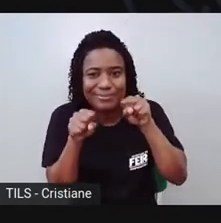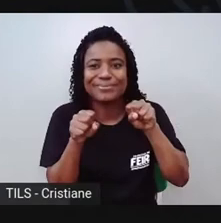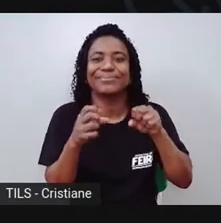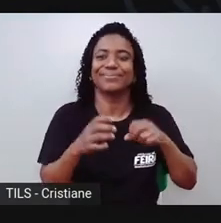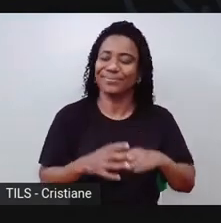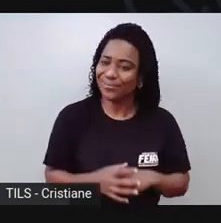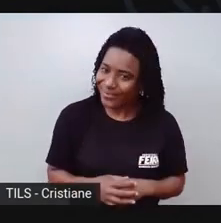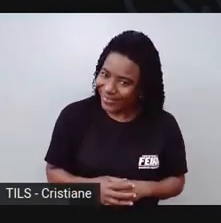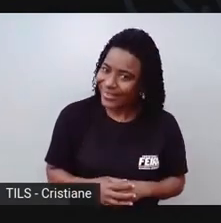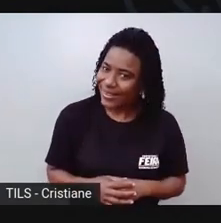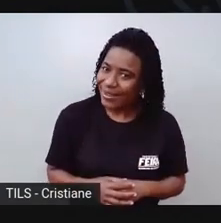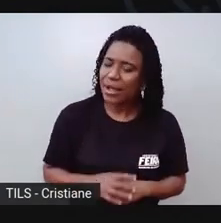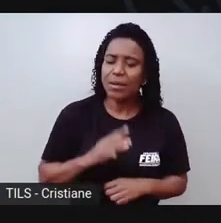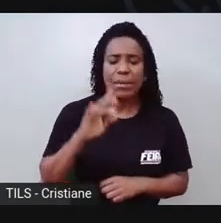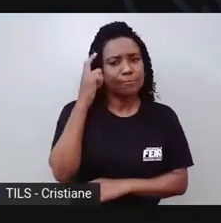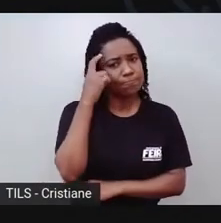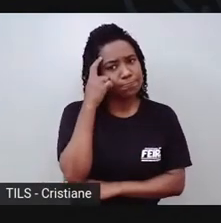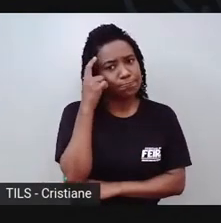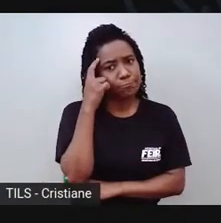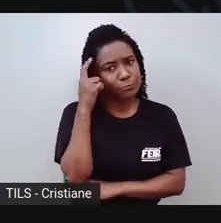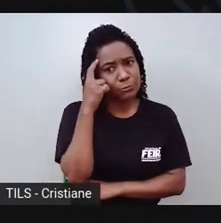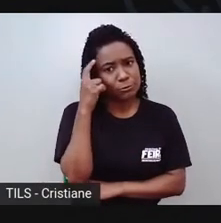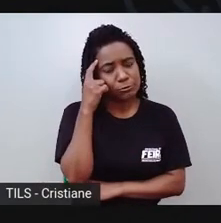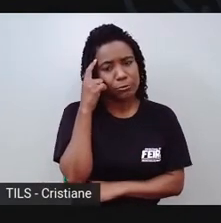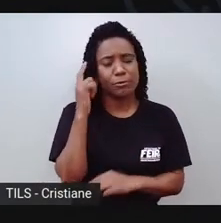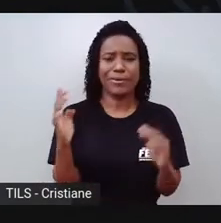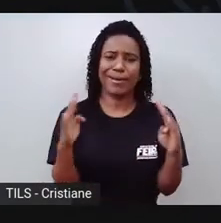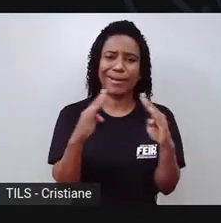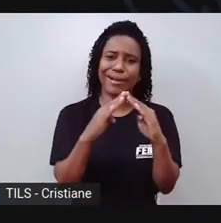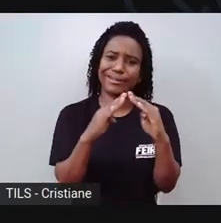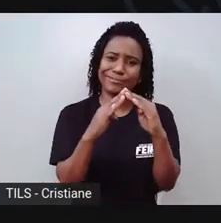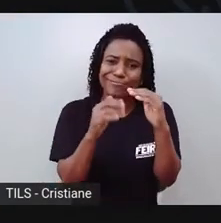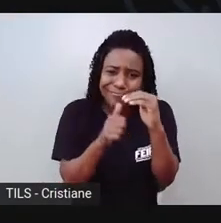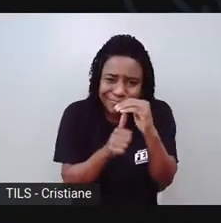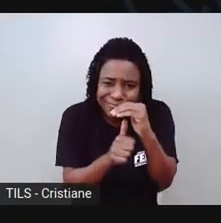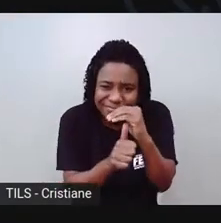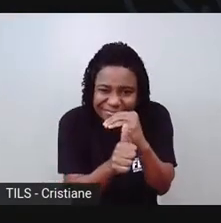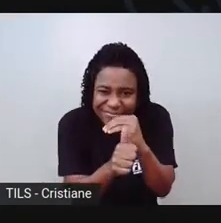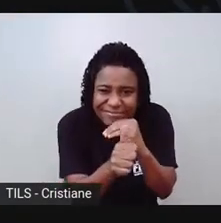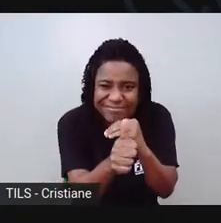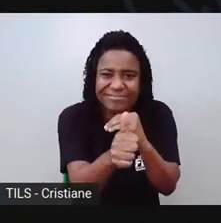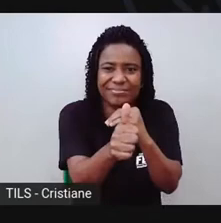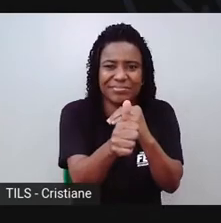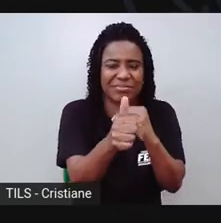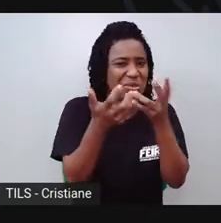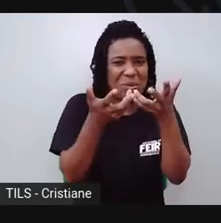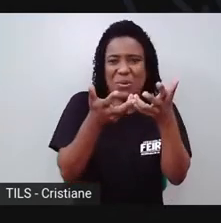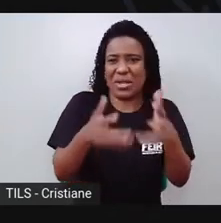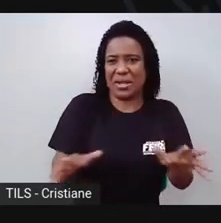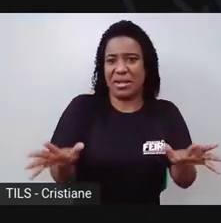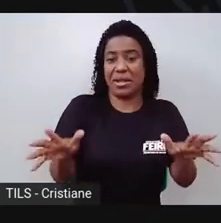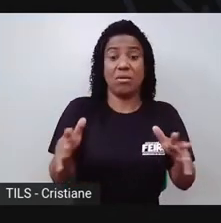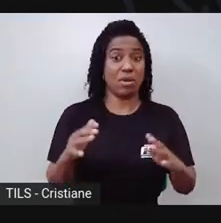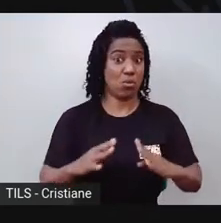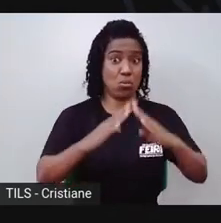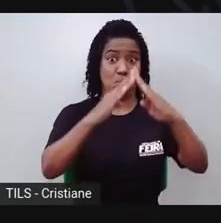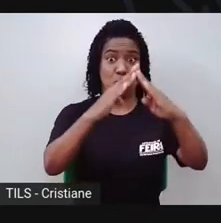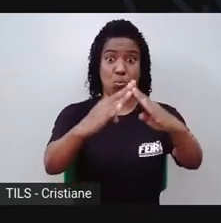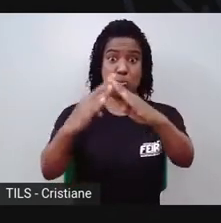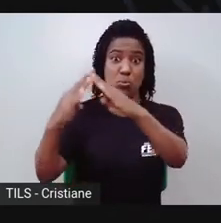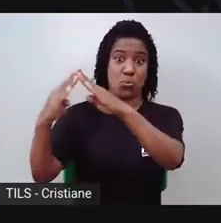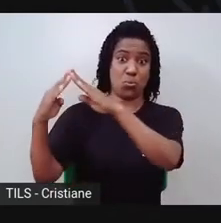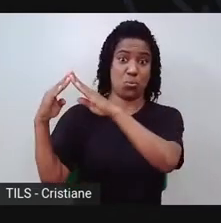ele resolveu. Eu não quero mais morar em caverna. Eu quero morar num espaço maior. E como é que o homem da